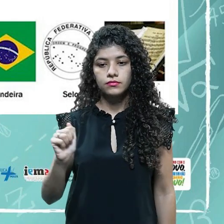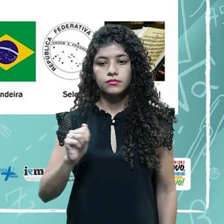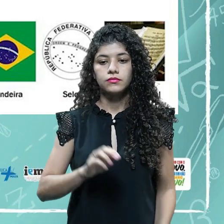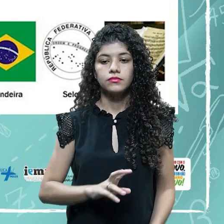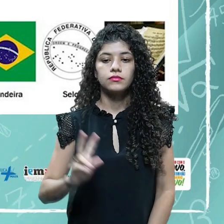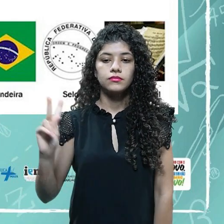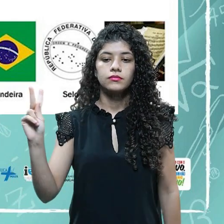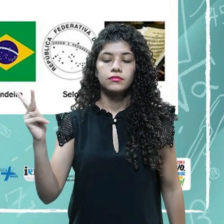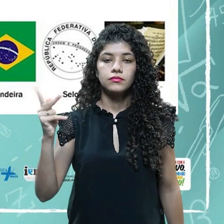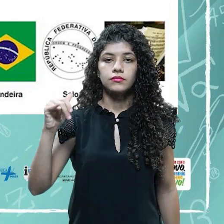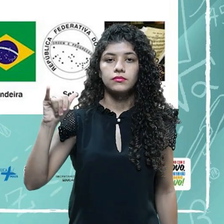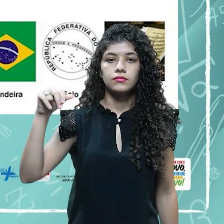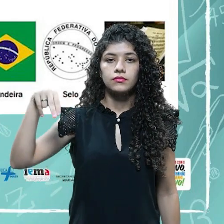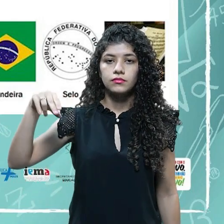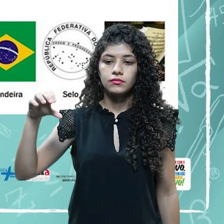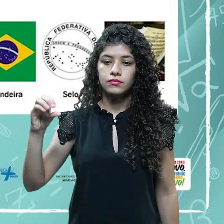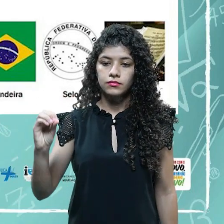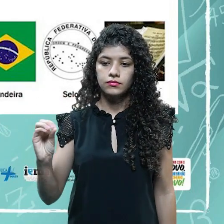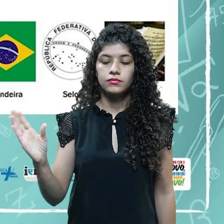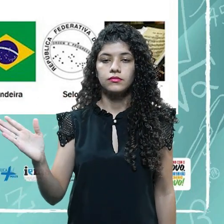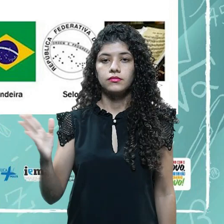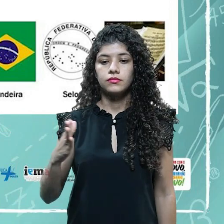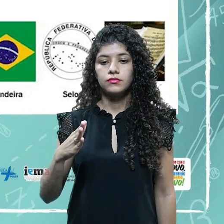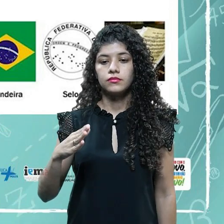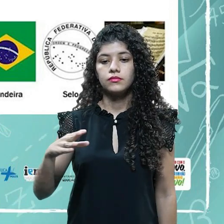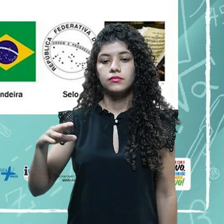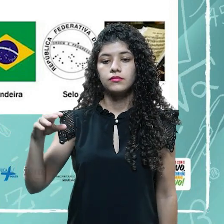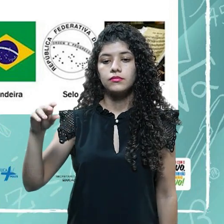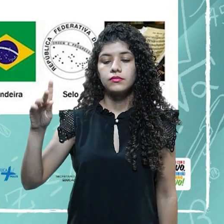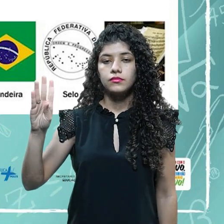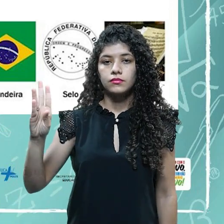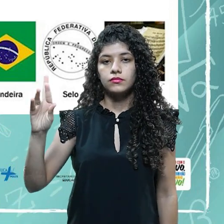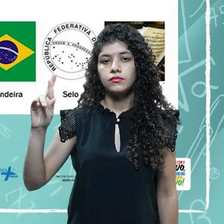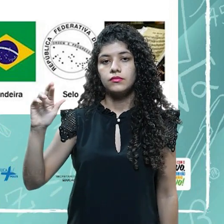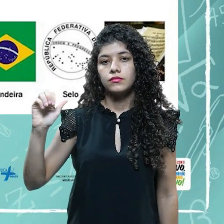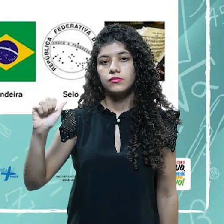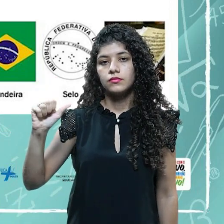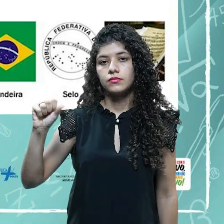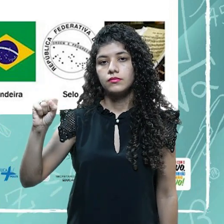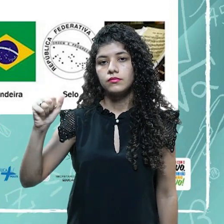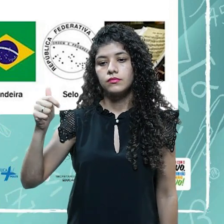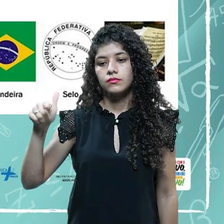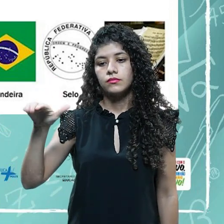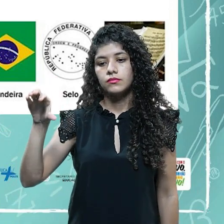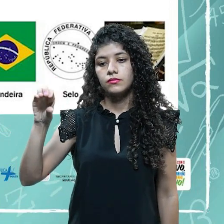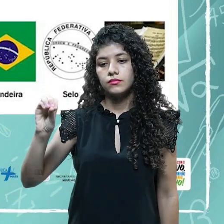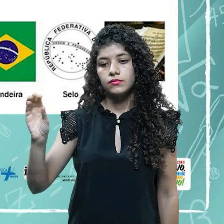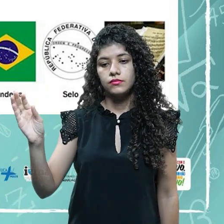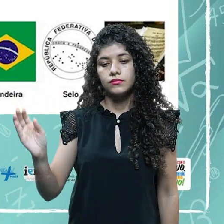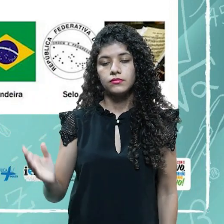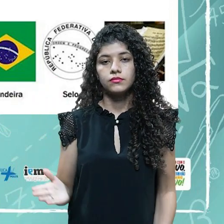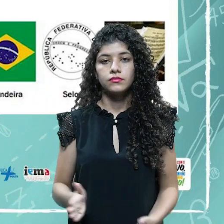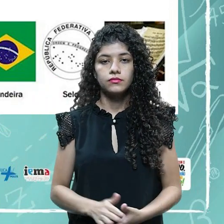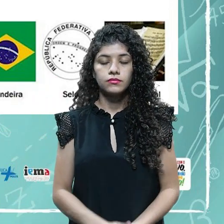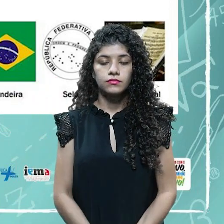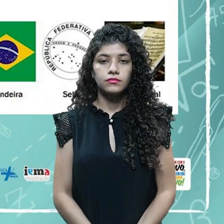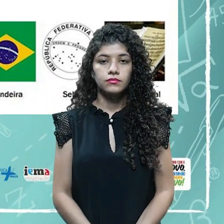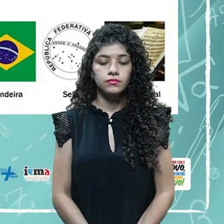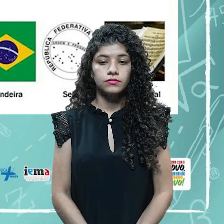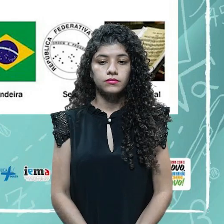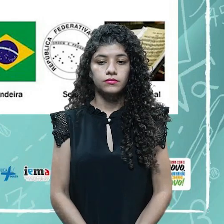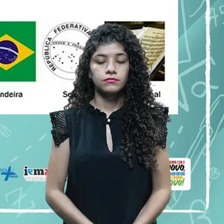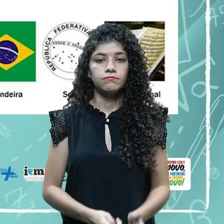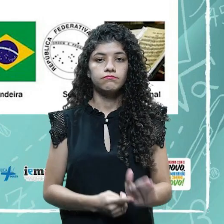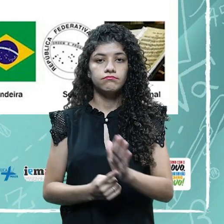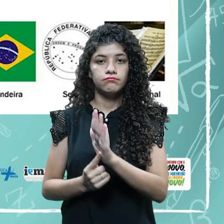seria o brasão. Eles representam a pátria, né, eles expressam o espírito cívico, né,